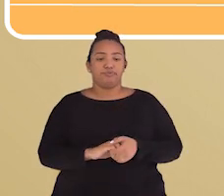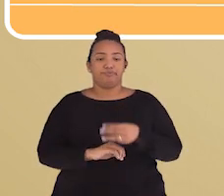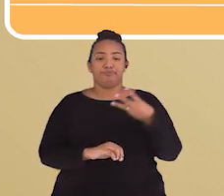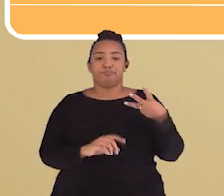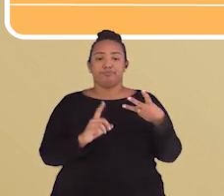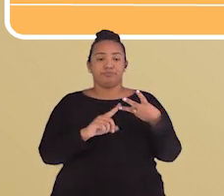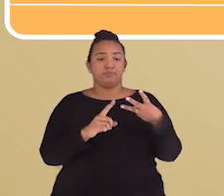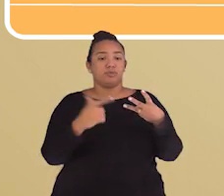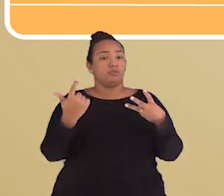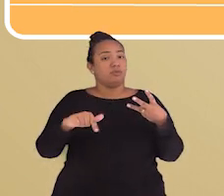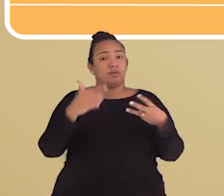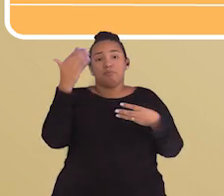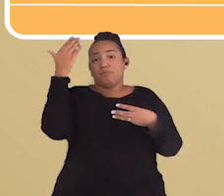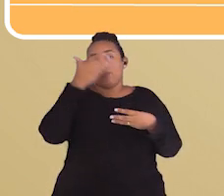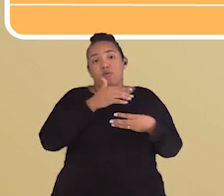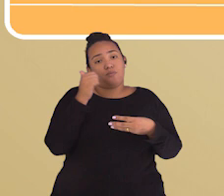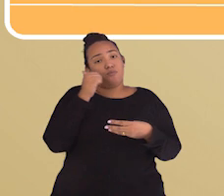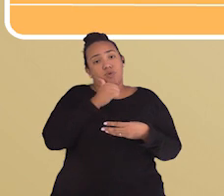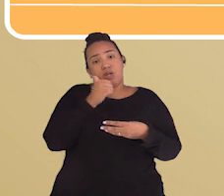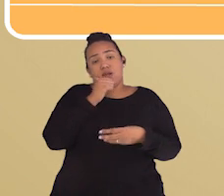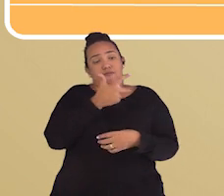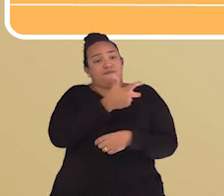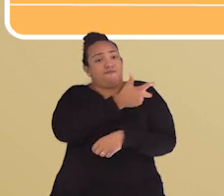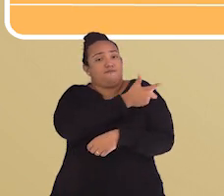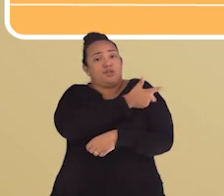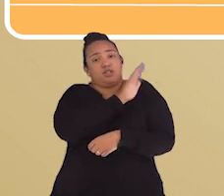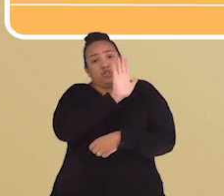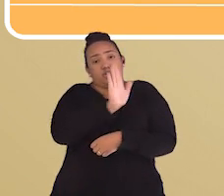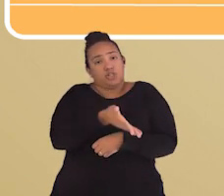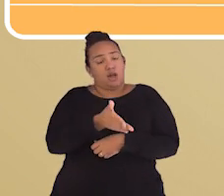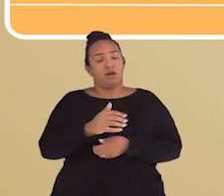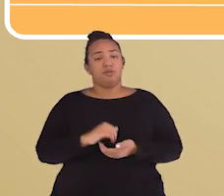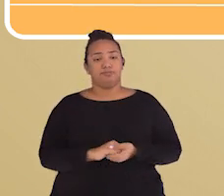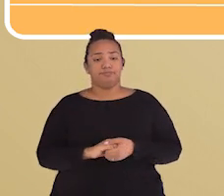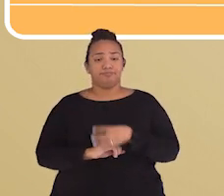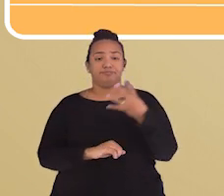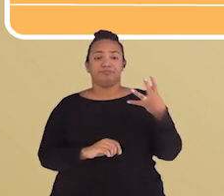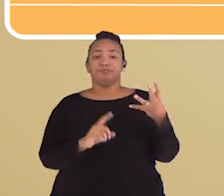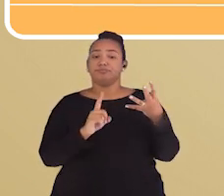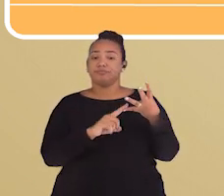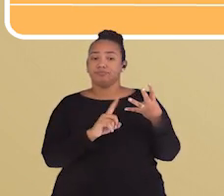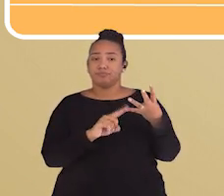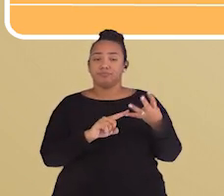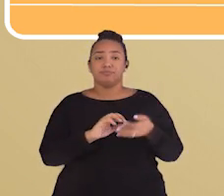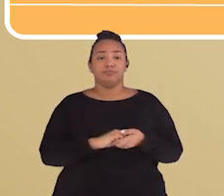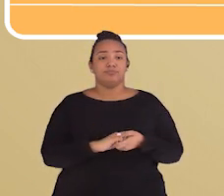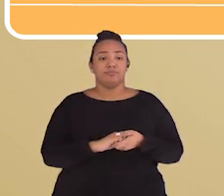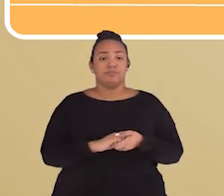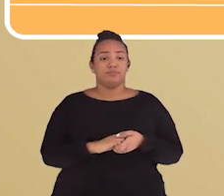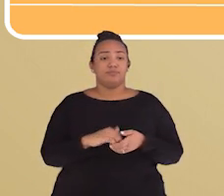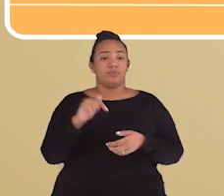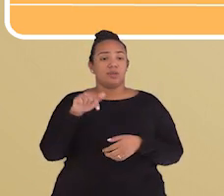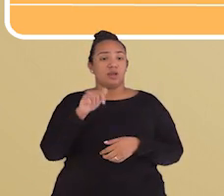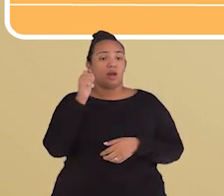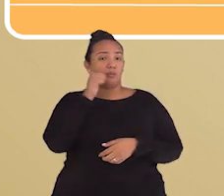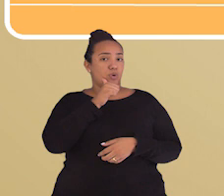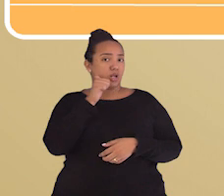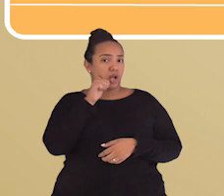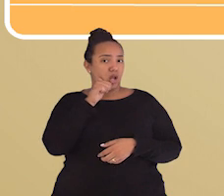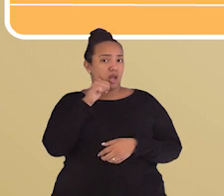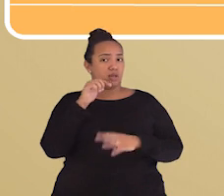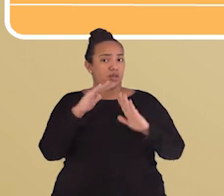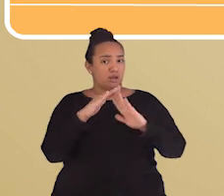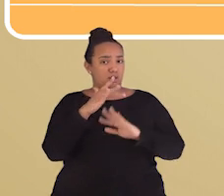Letra C. Não há comprovação de que Eduarda esteja regularmente vacinada. E letra D. A gente está